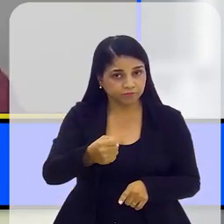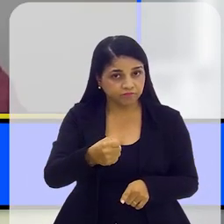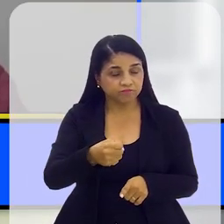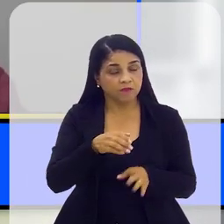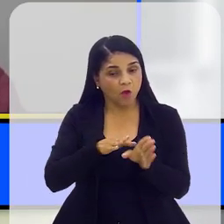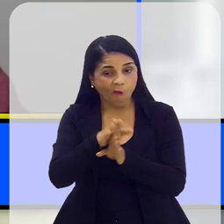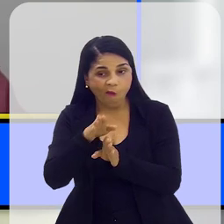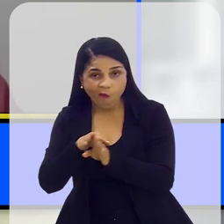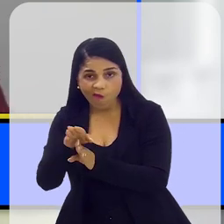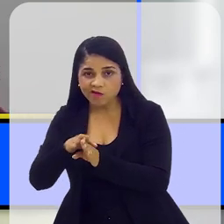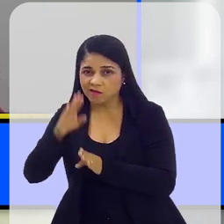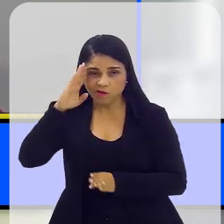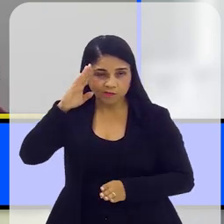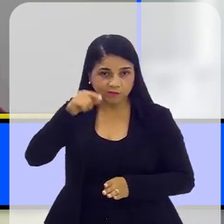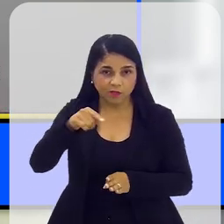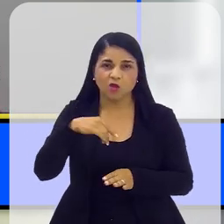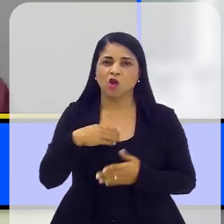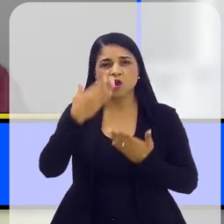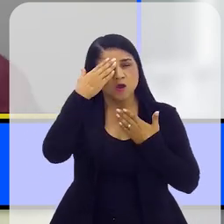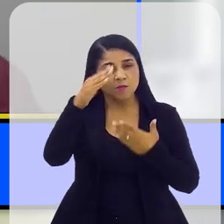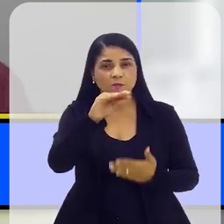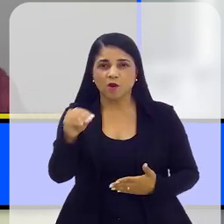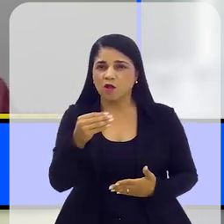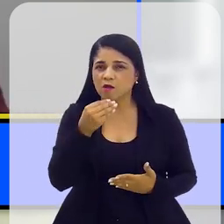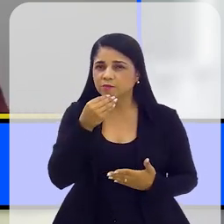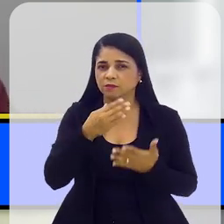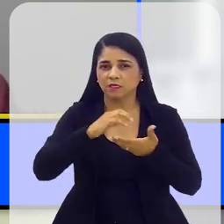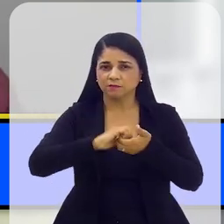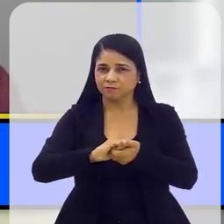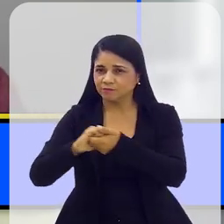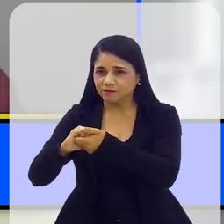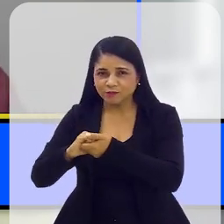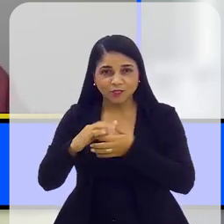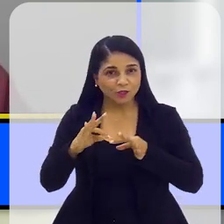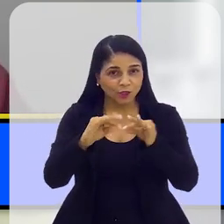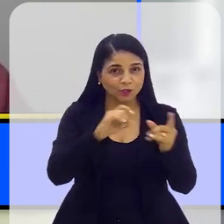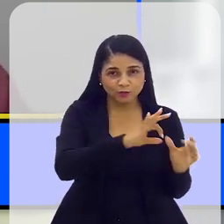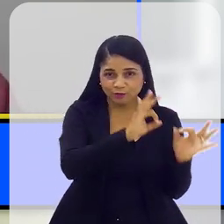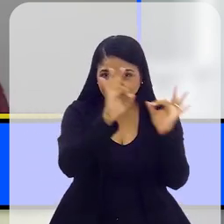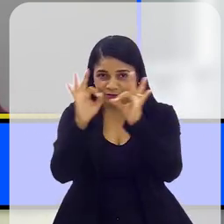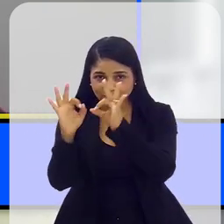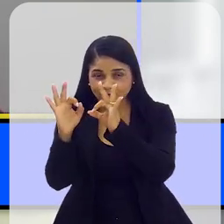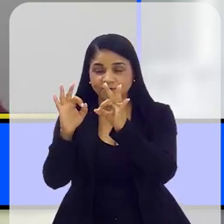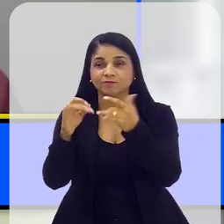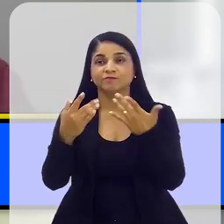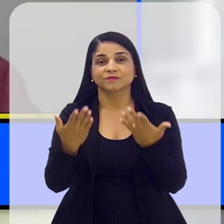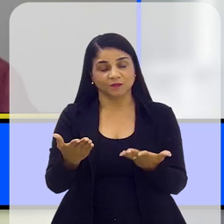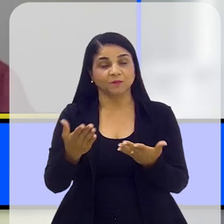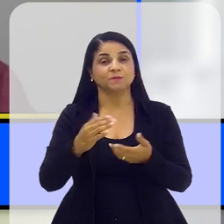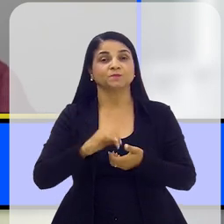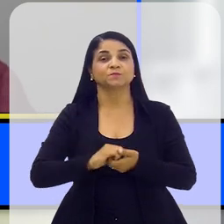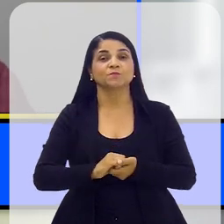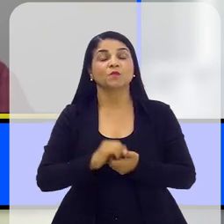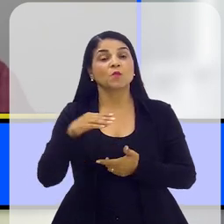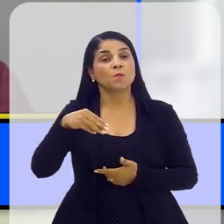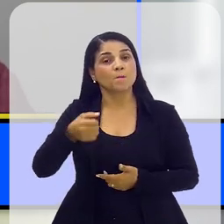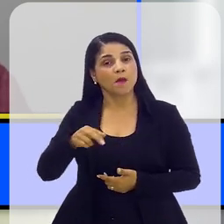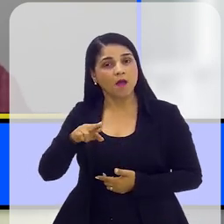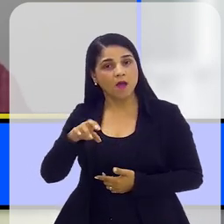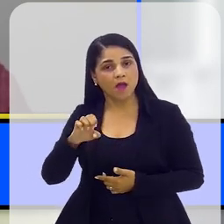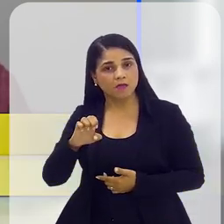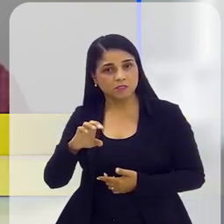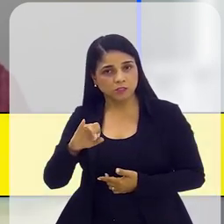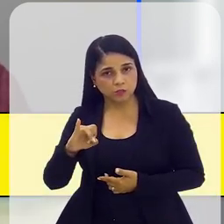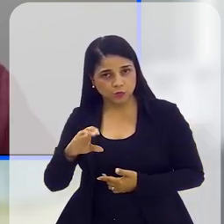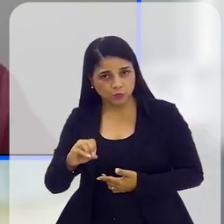muito obrigado pela oportunidade. Cumprimento a todos que estão nos assistindo. Veja, como disse o Márcio, a campanha do